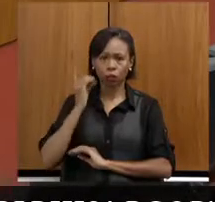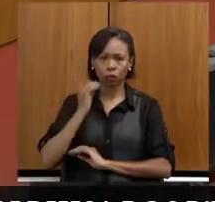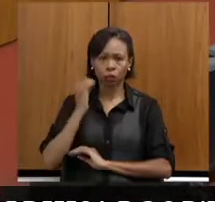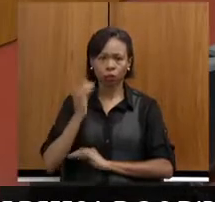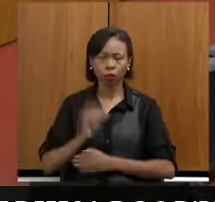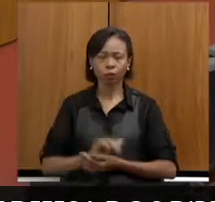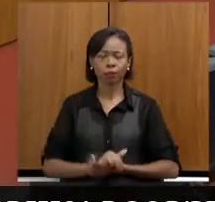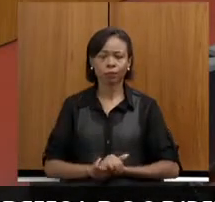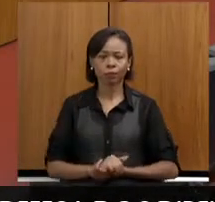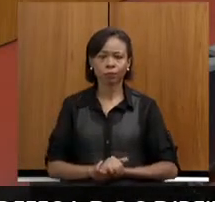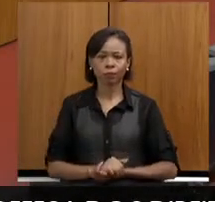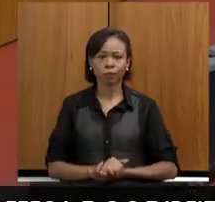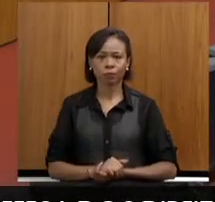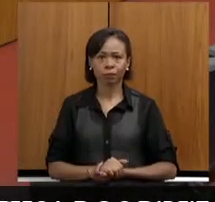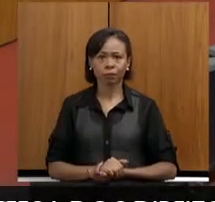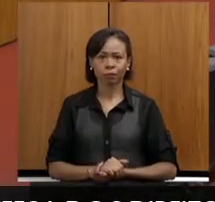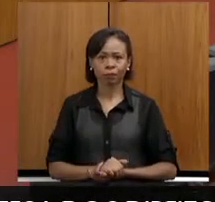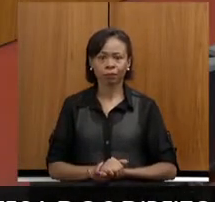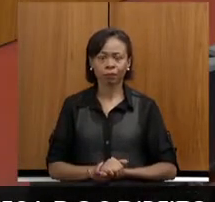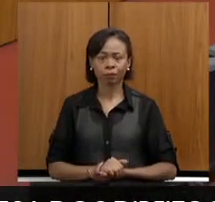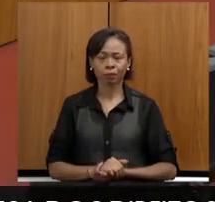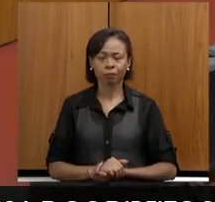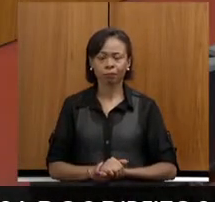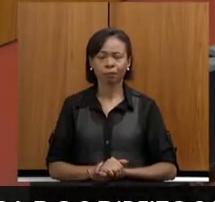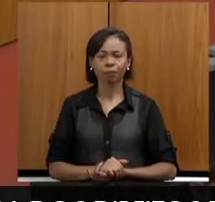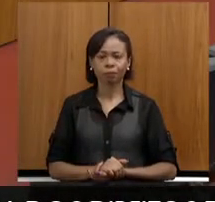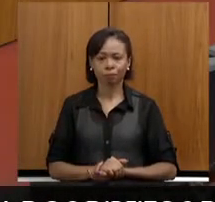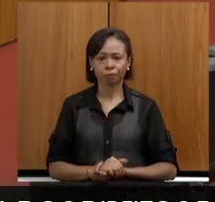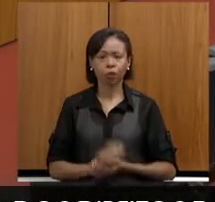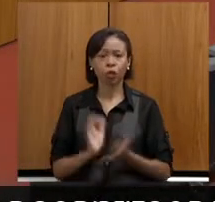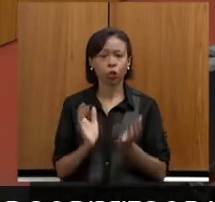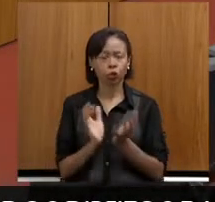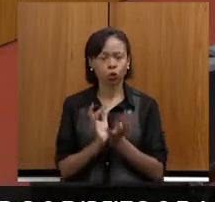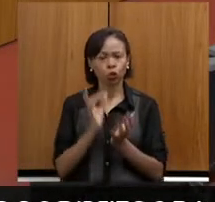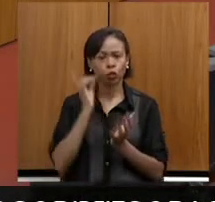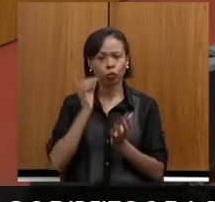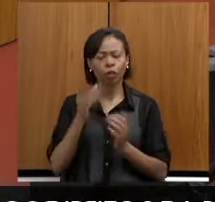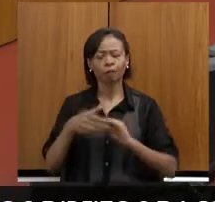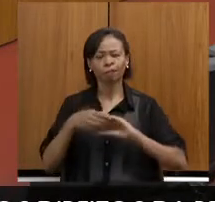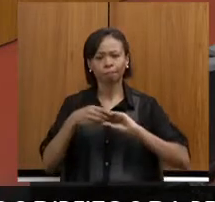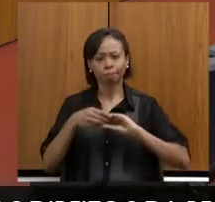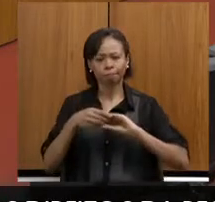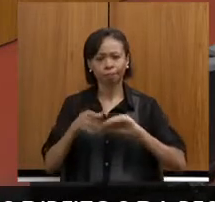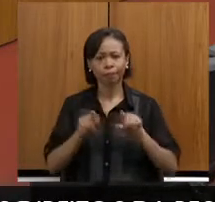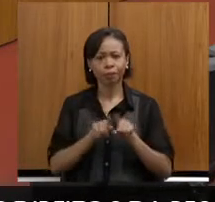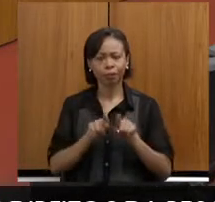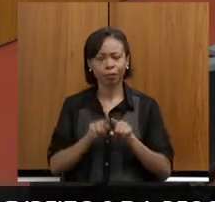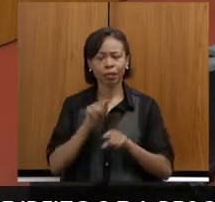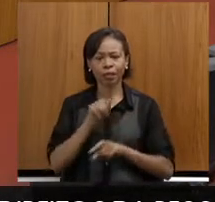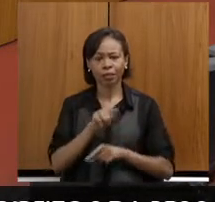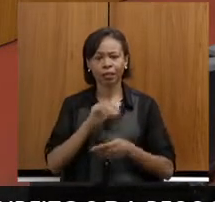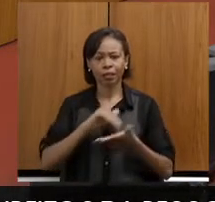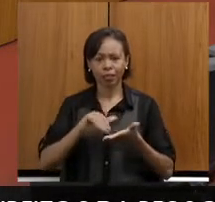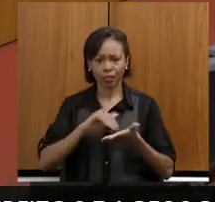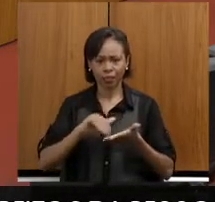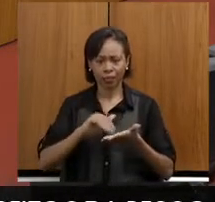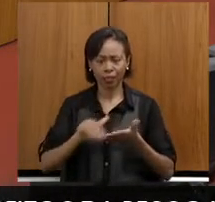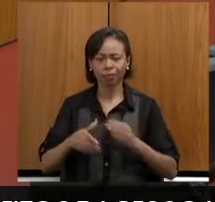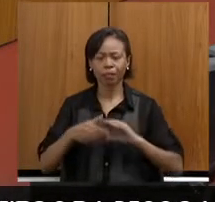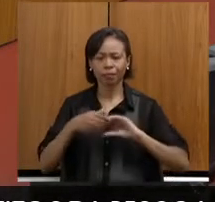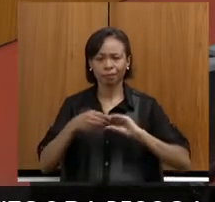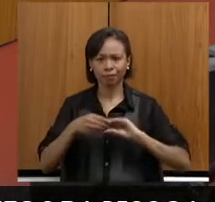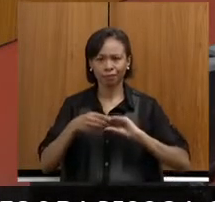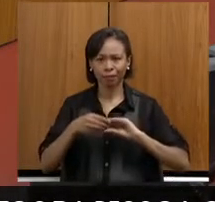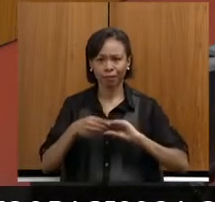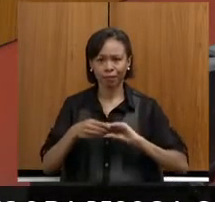Quero aqui cumprimentar os deputados, deputadas presentes, cumprimentar a secretária de